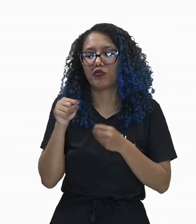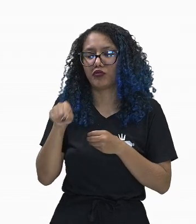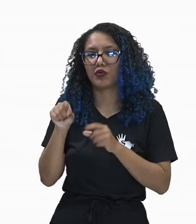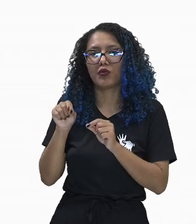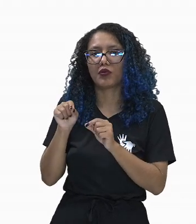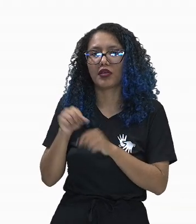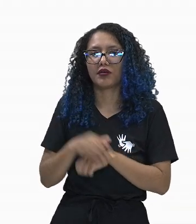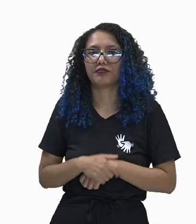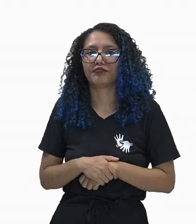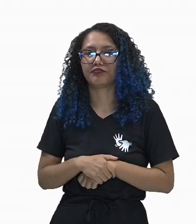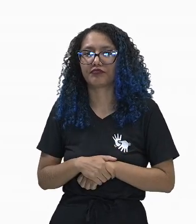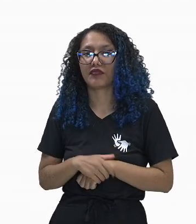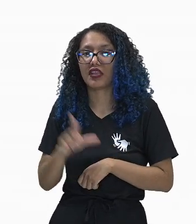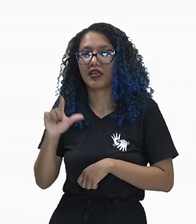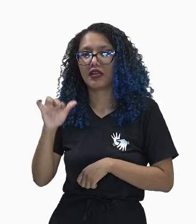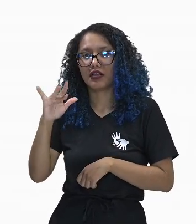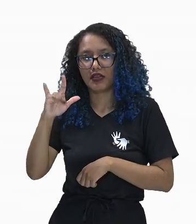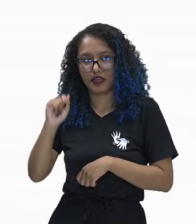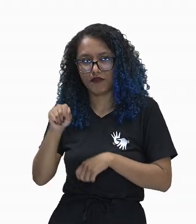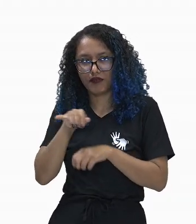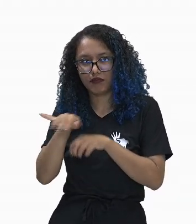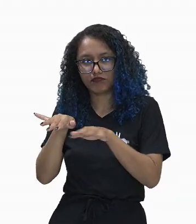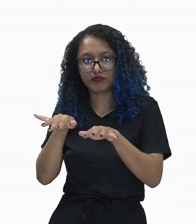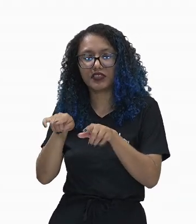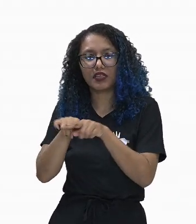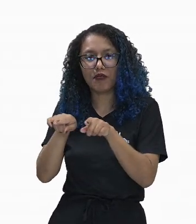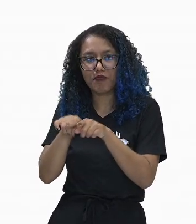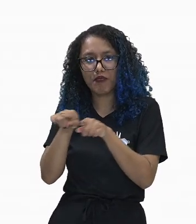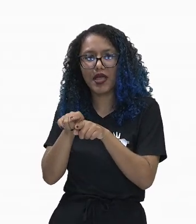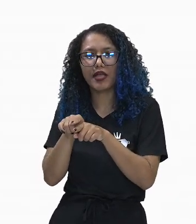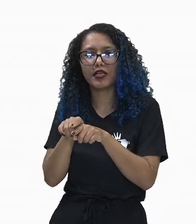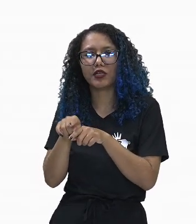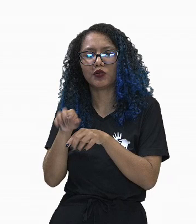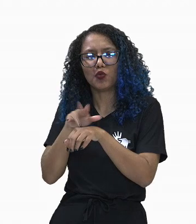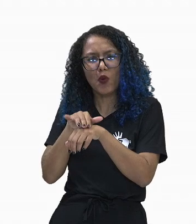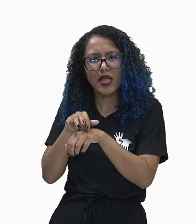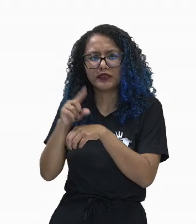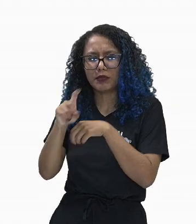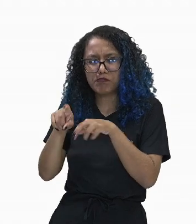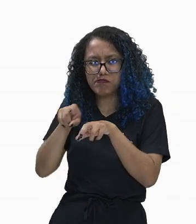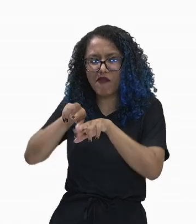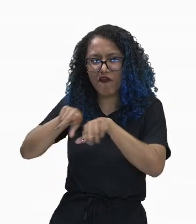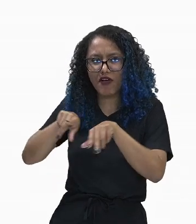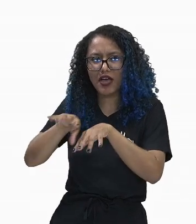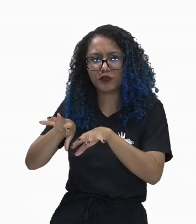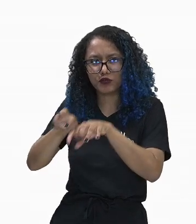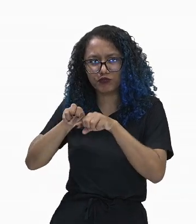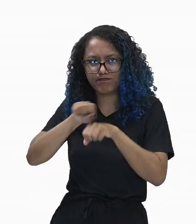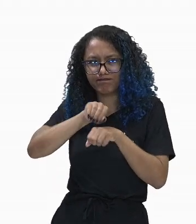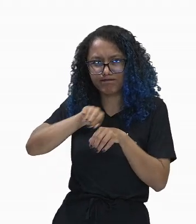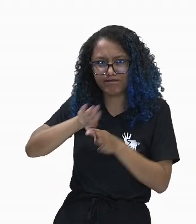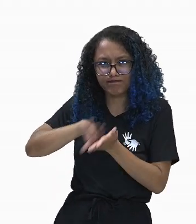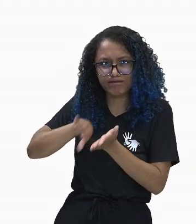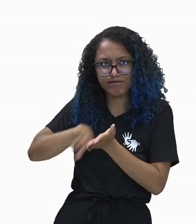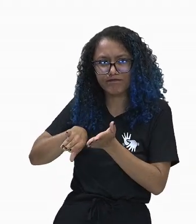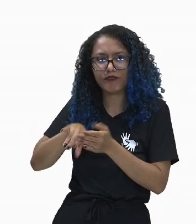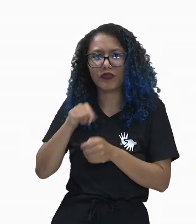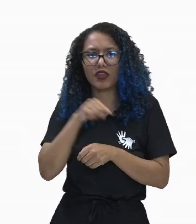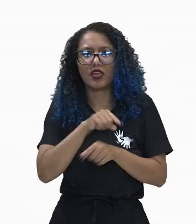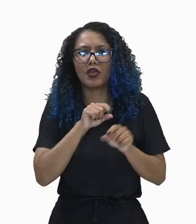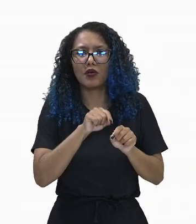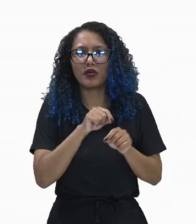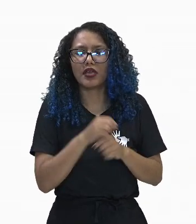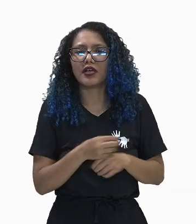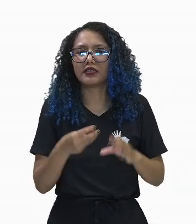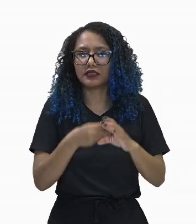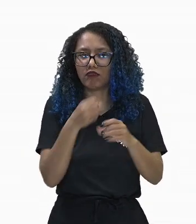a linfa e capturam os patógenos e no sistema imunológico, as células de defesa se ativam e